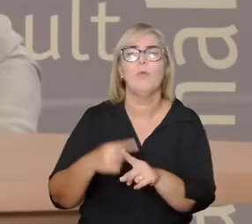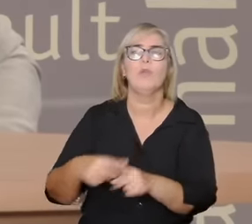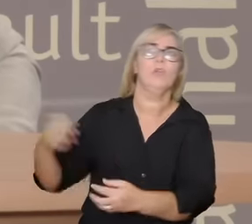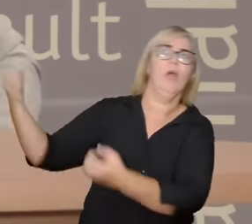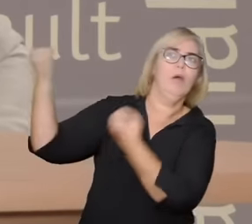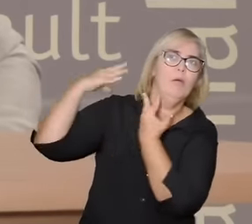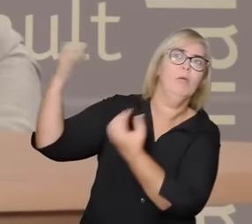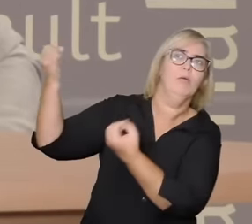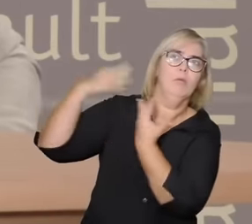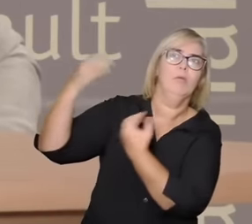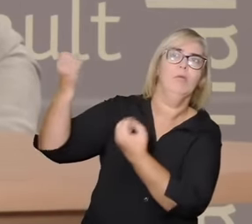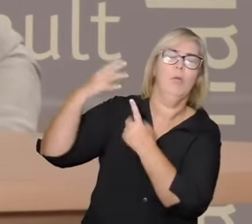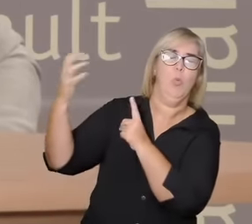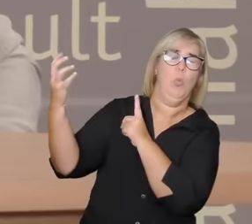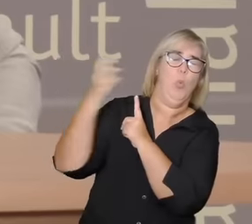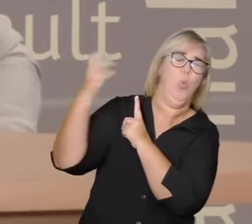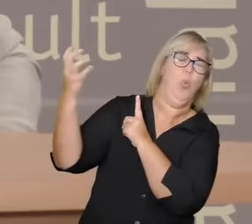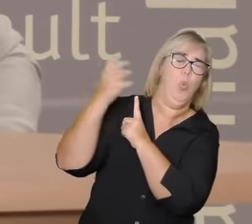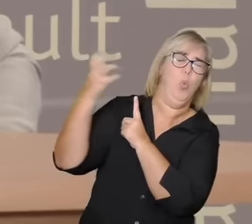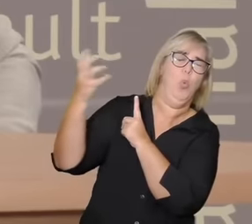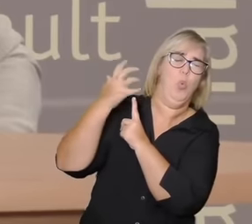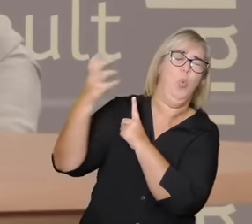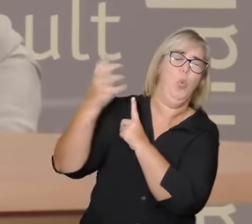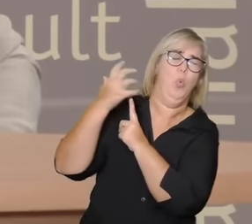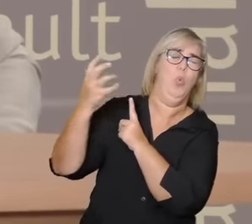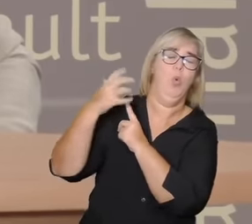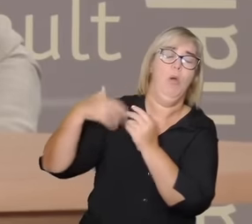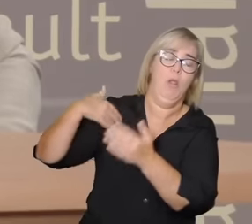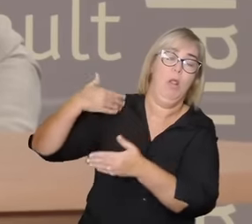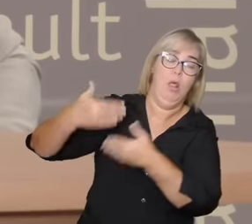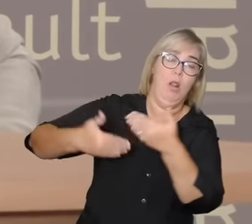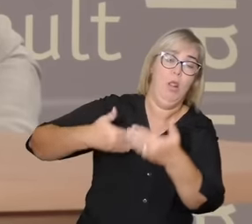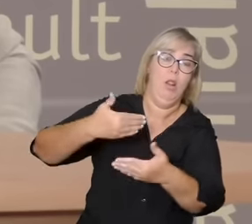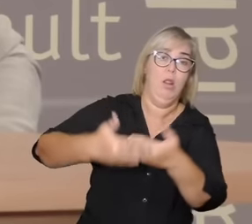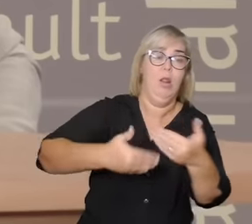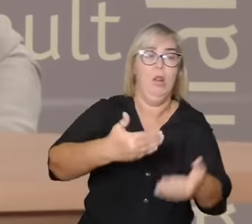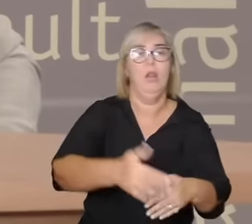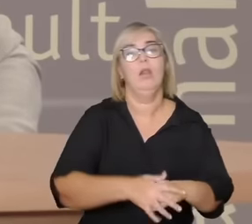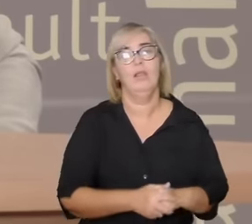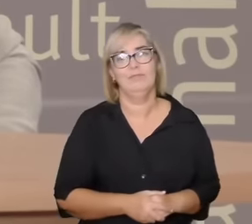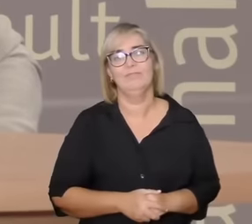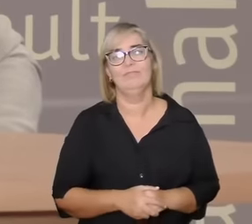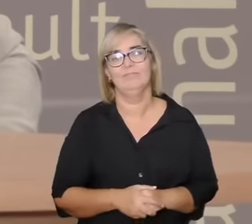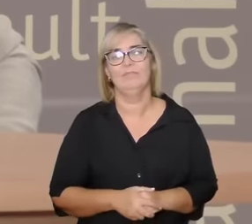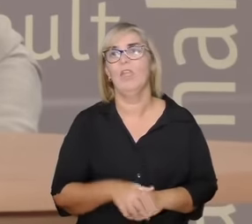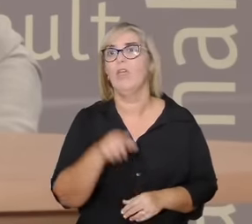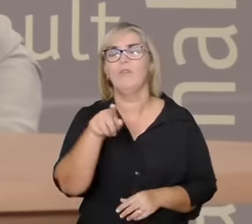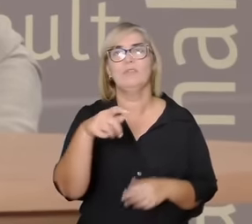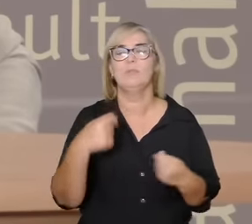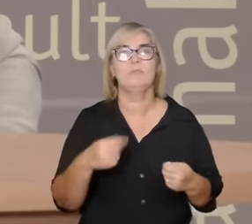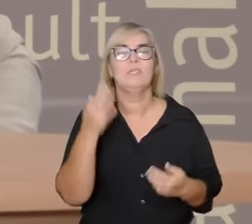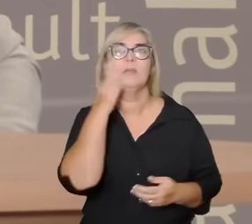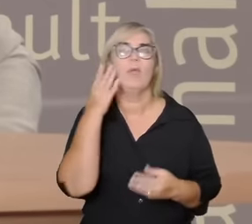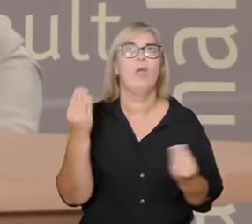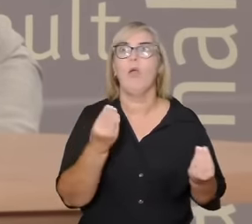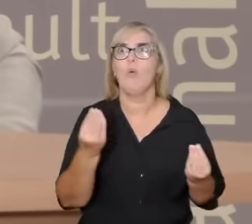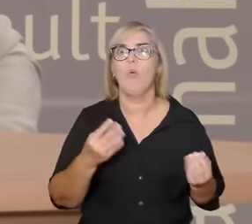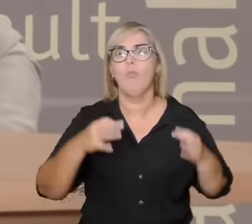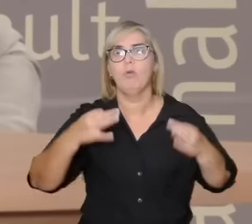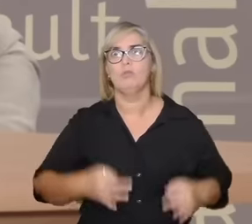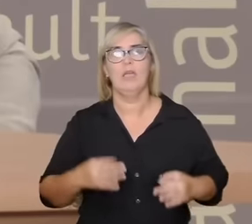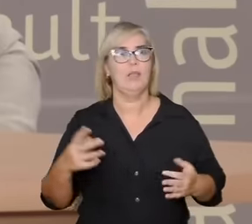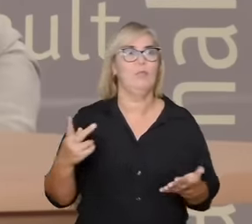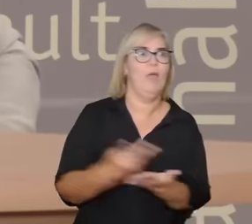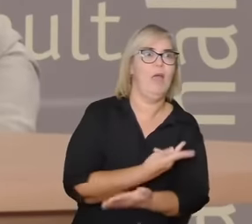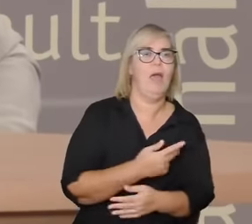resposta do que a elaboração de um design de conjugalidade que você tem que encontrar com aquela pessoa e que